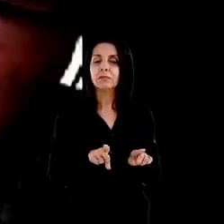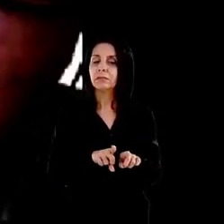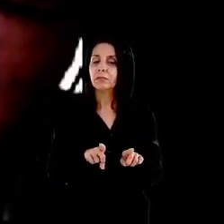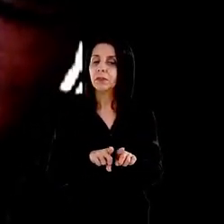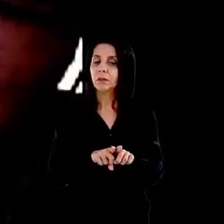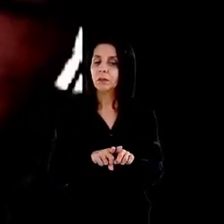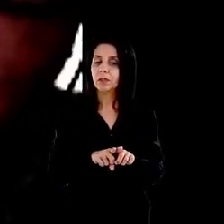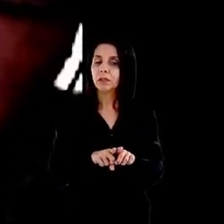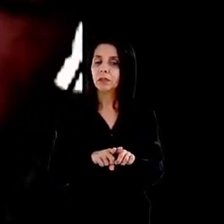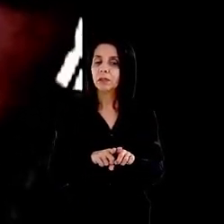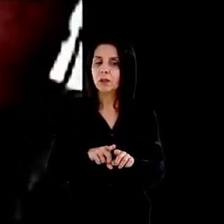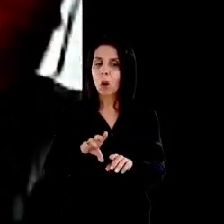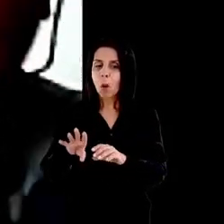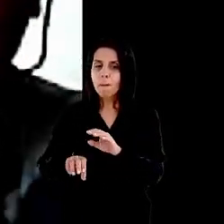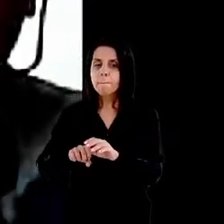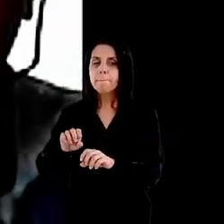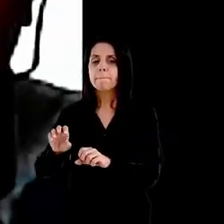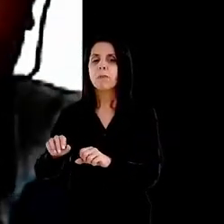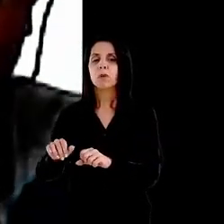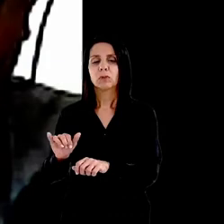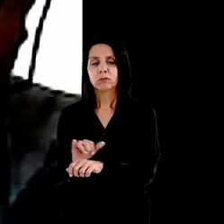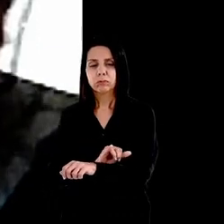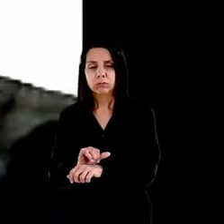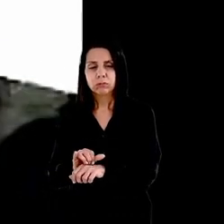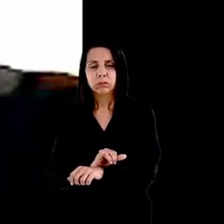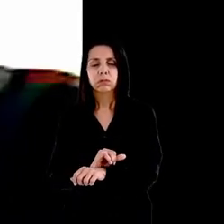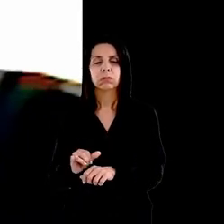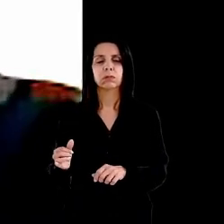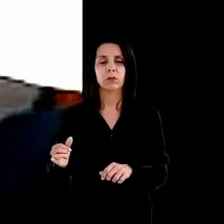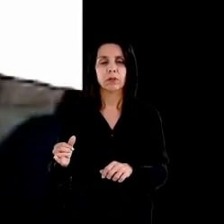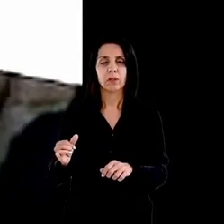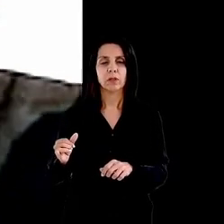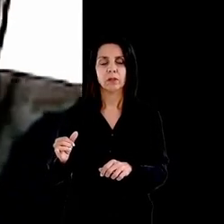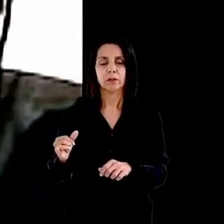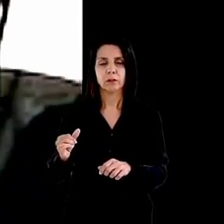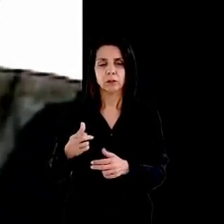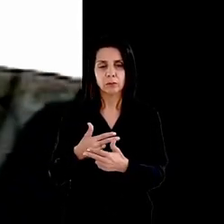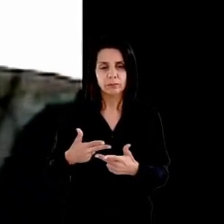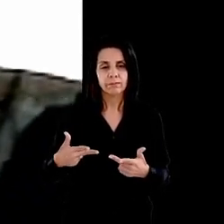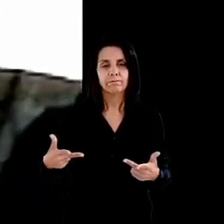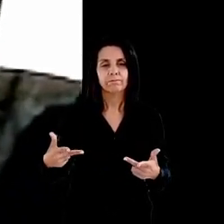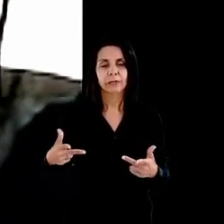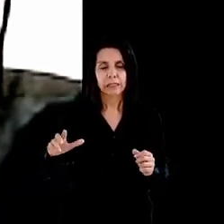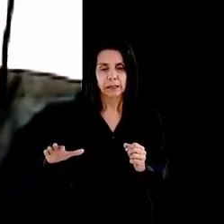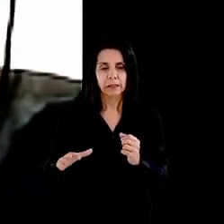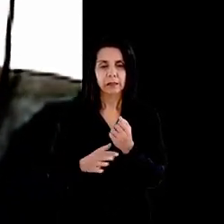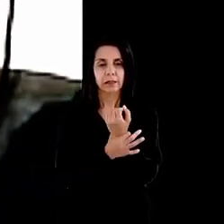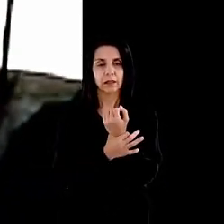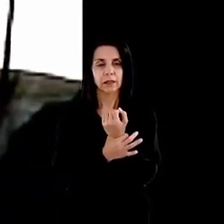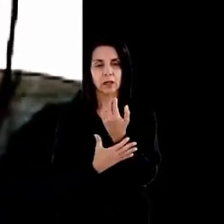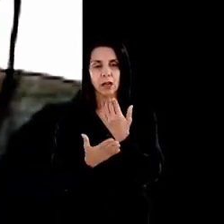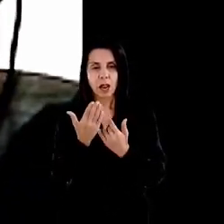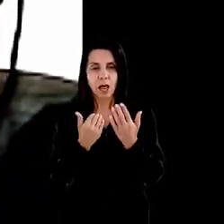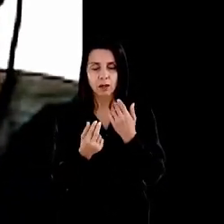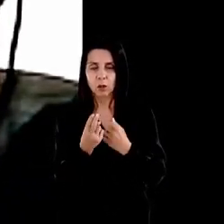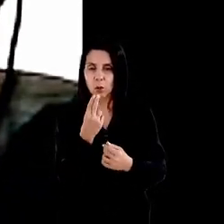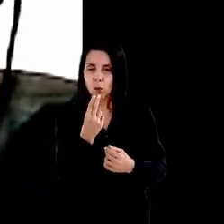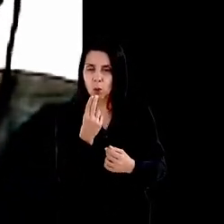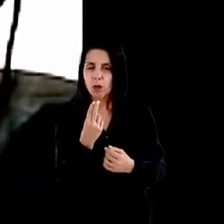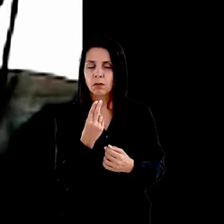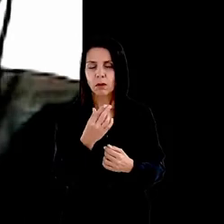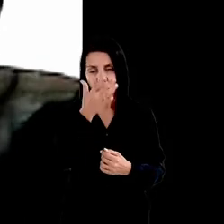busca por novas alternativas de protocolos de medidas que possam garantir uma segurança alimentar e nutricional para esta